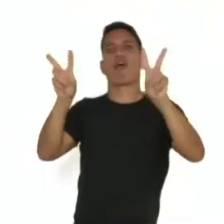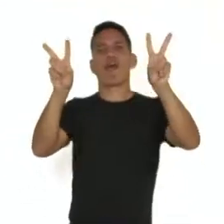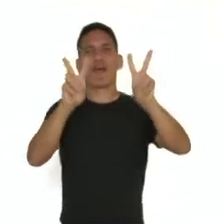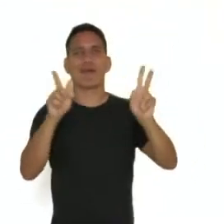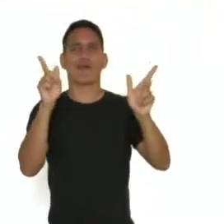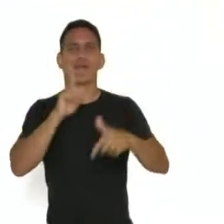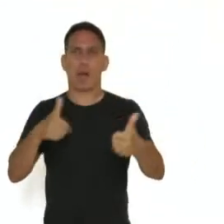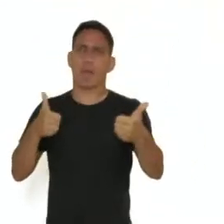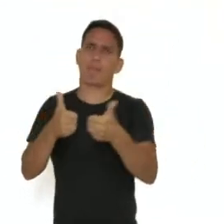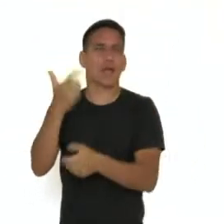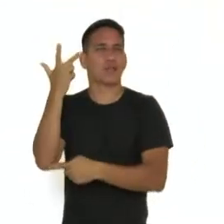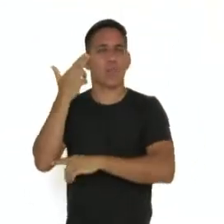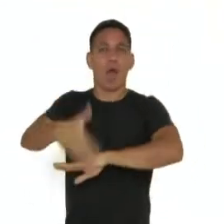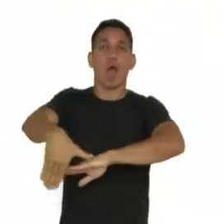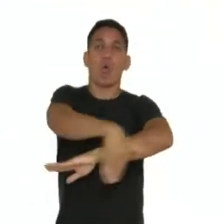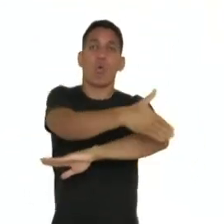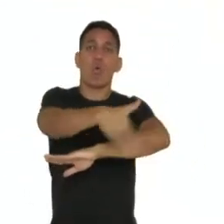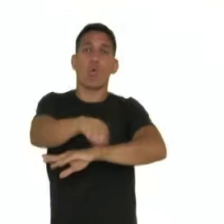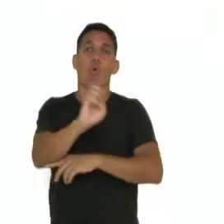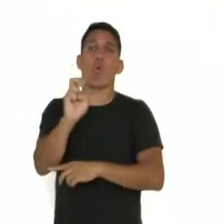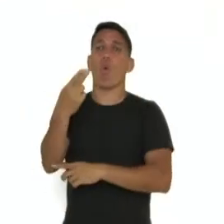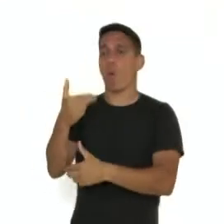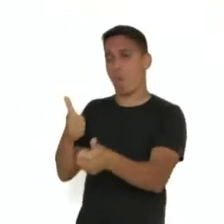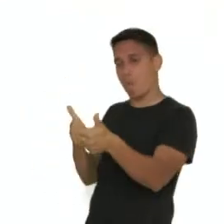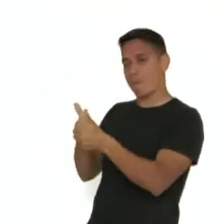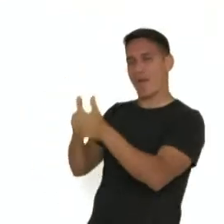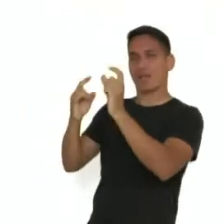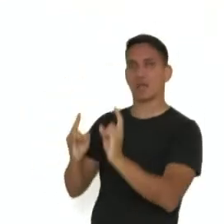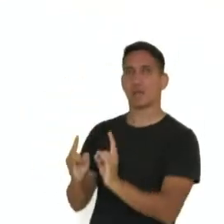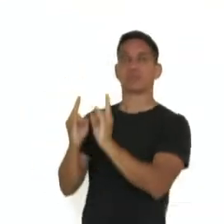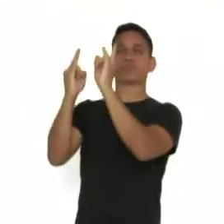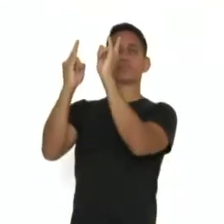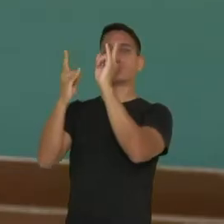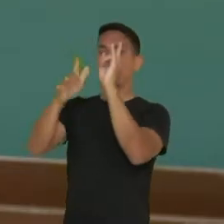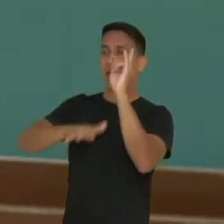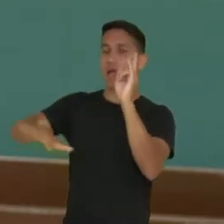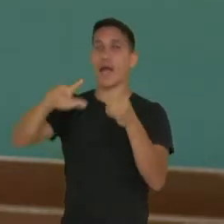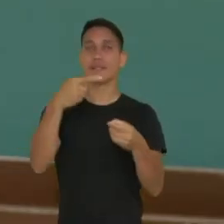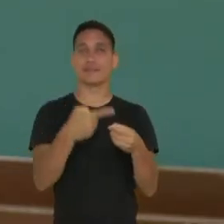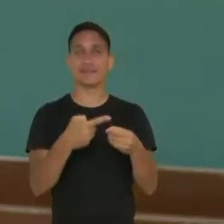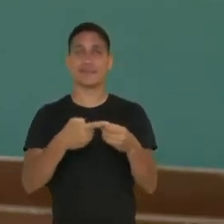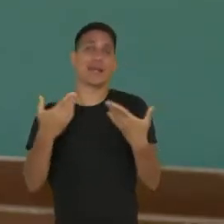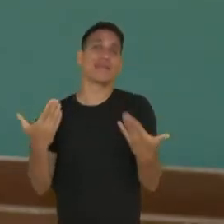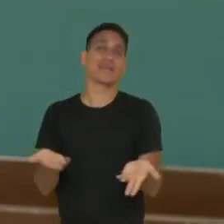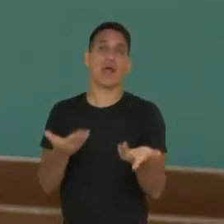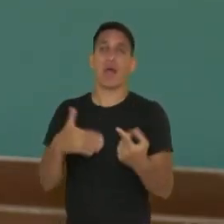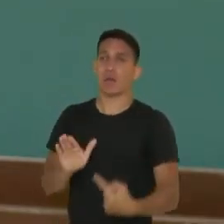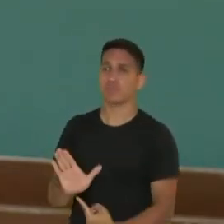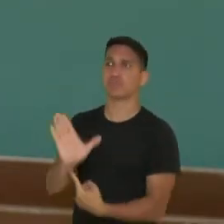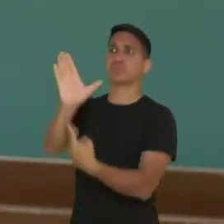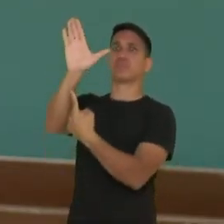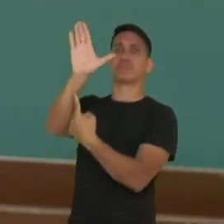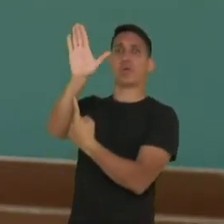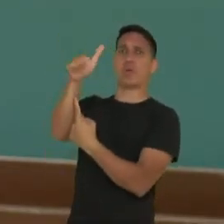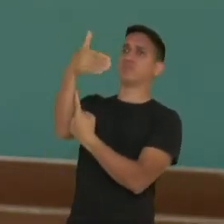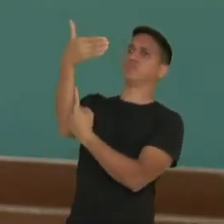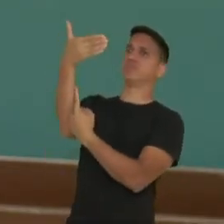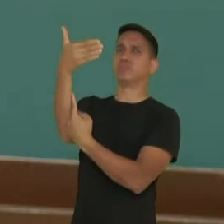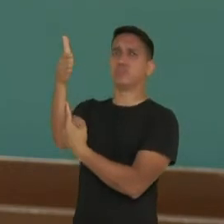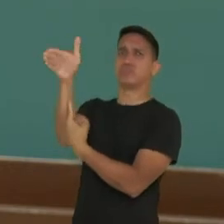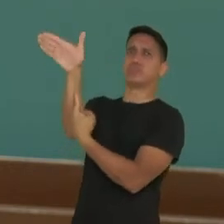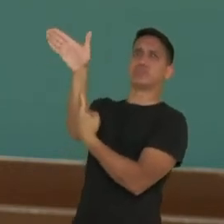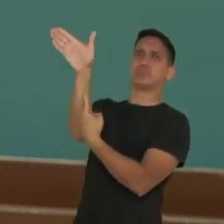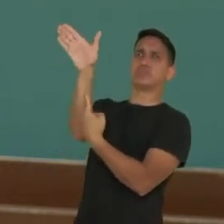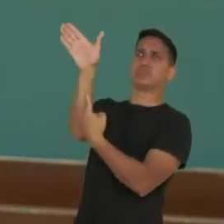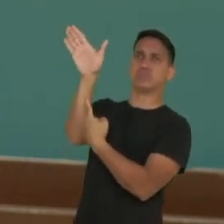beira de rodovias ou nas laterais de edifícios nas cidades. Então, outdoor é isso, ele é muito maior, ele tem um tamanho